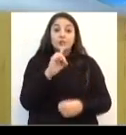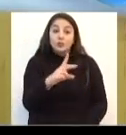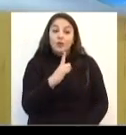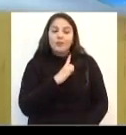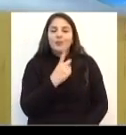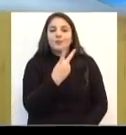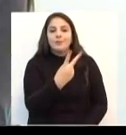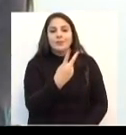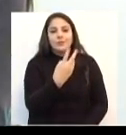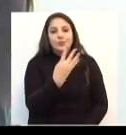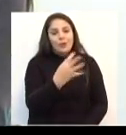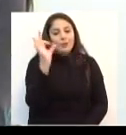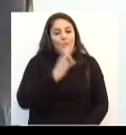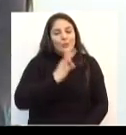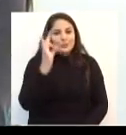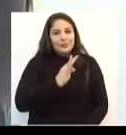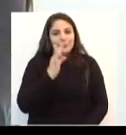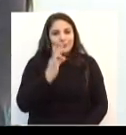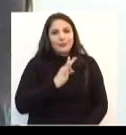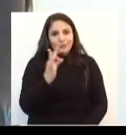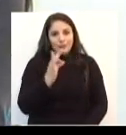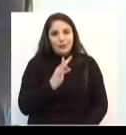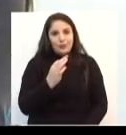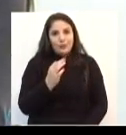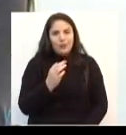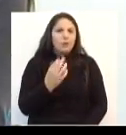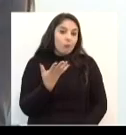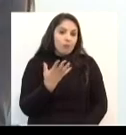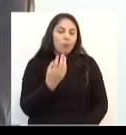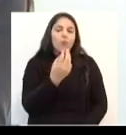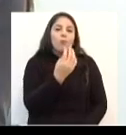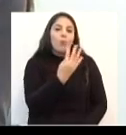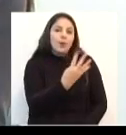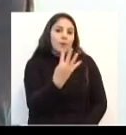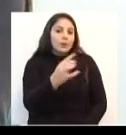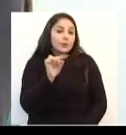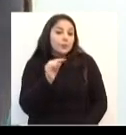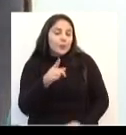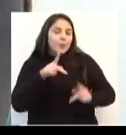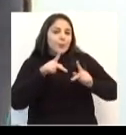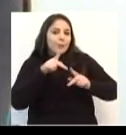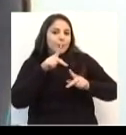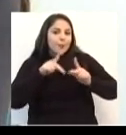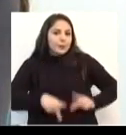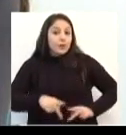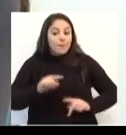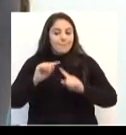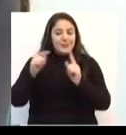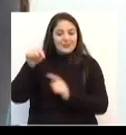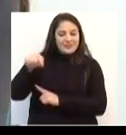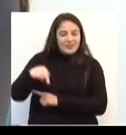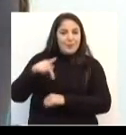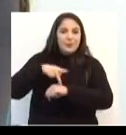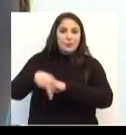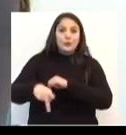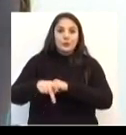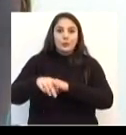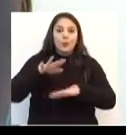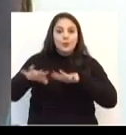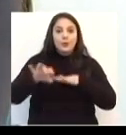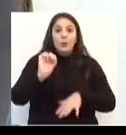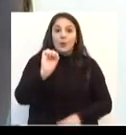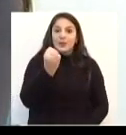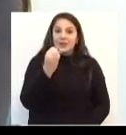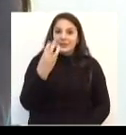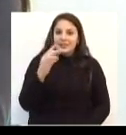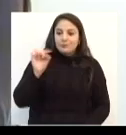apenas 24% da população, ou seja, 44 mil pessoas, enquanto Passo Fundo mobilizou 83